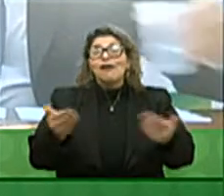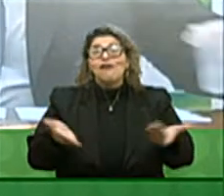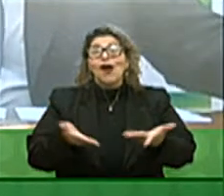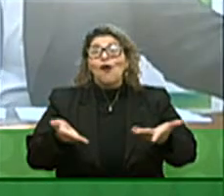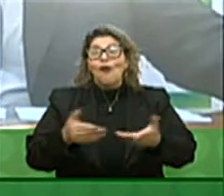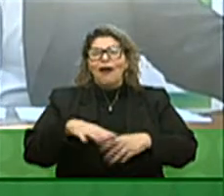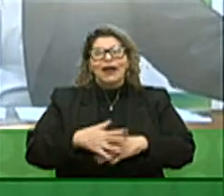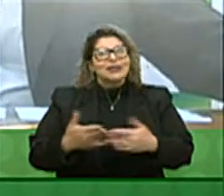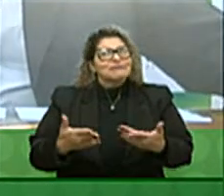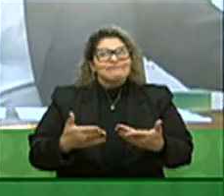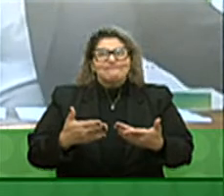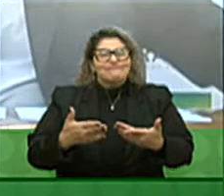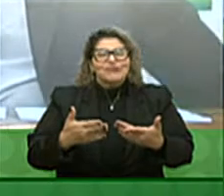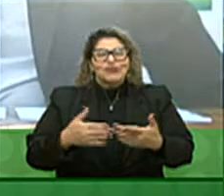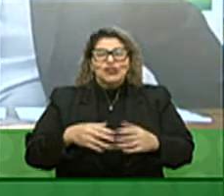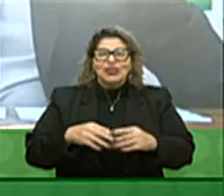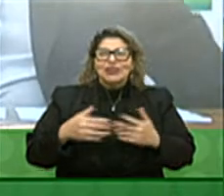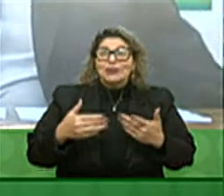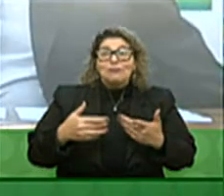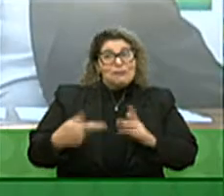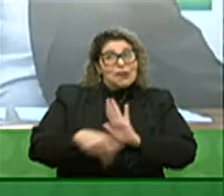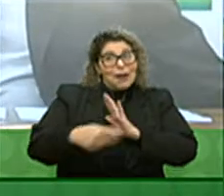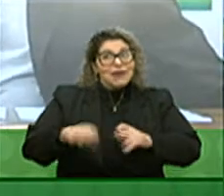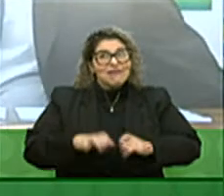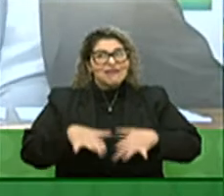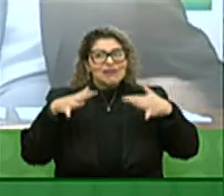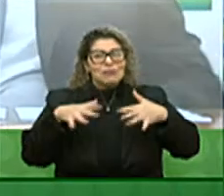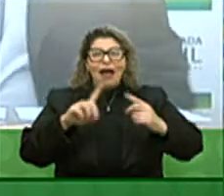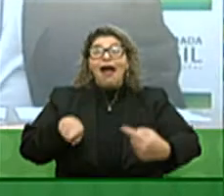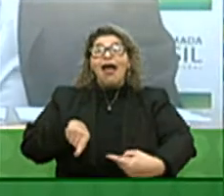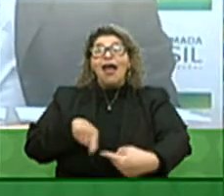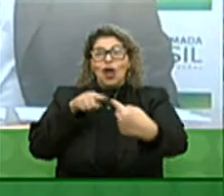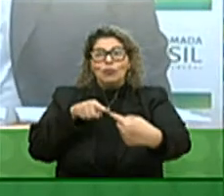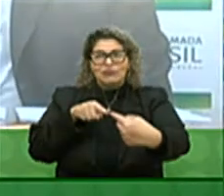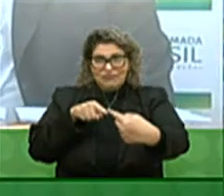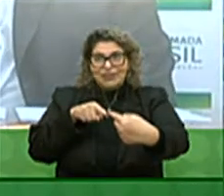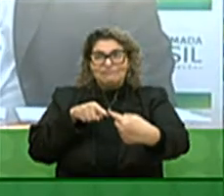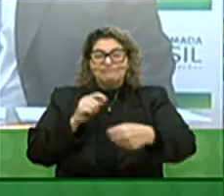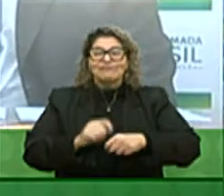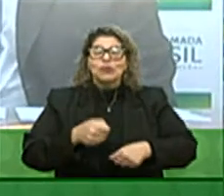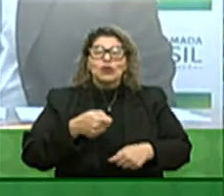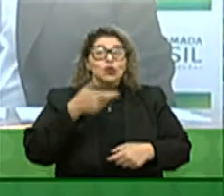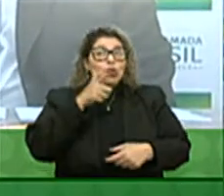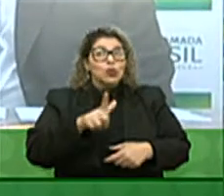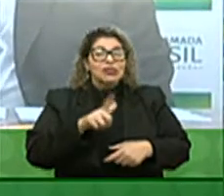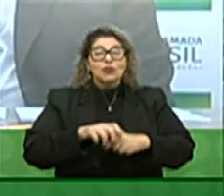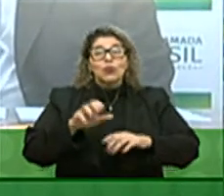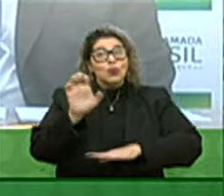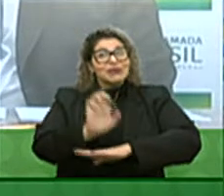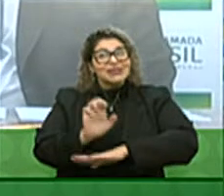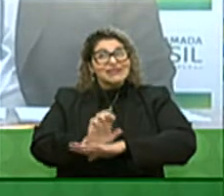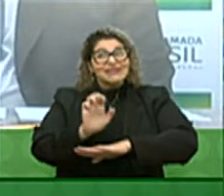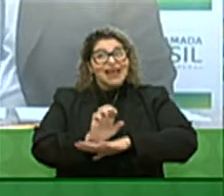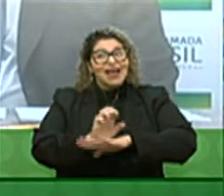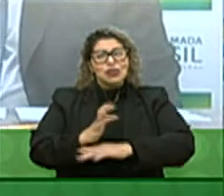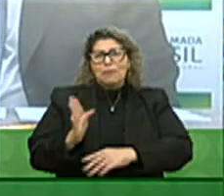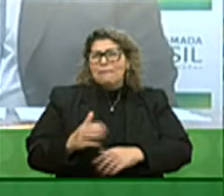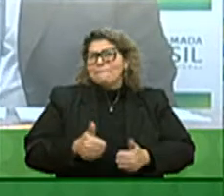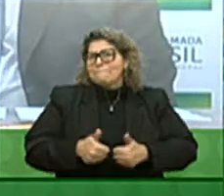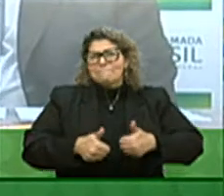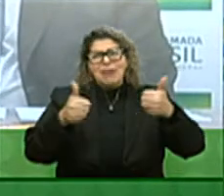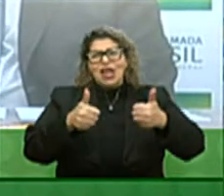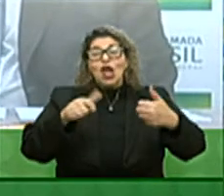aqui neste ano de 2020 na Assembleia Legislativa, competitividade, é nós fazer com que tenhamos um Estado mais e melhor